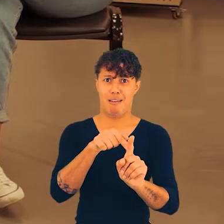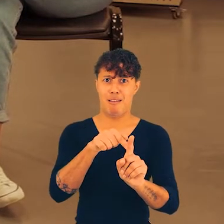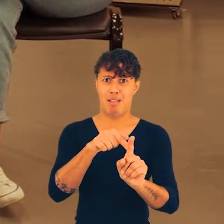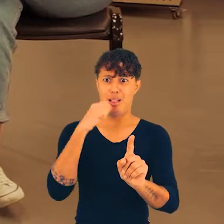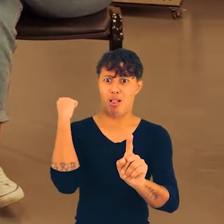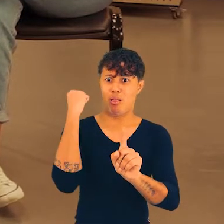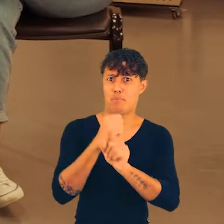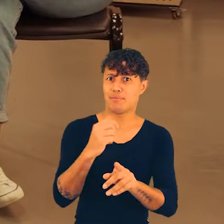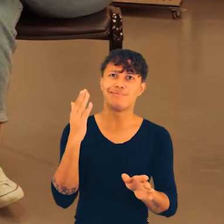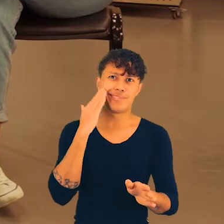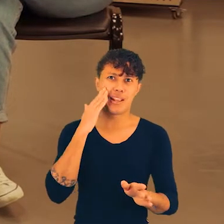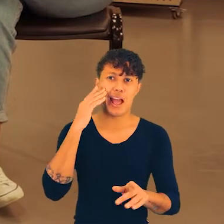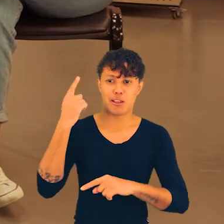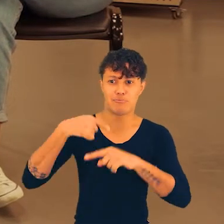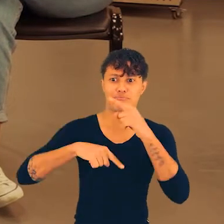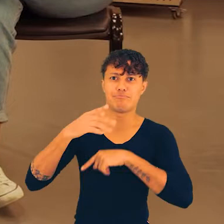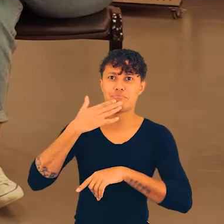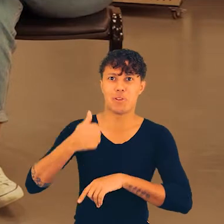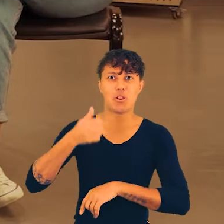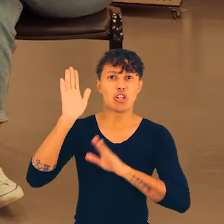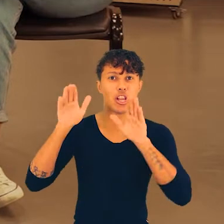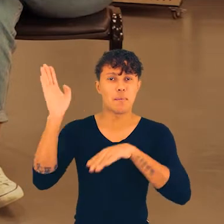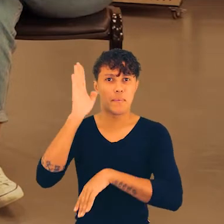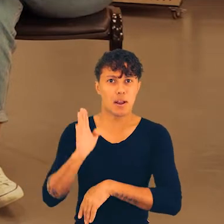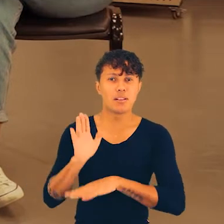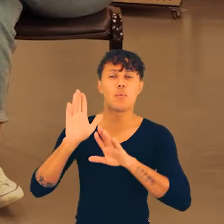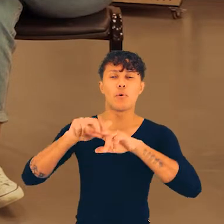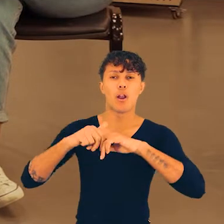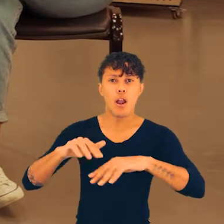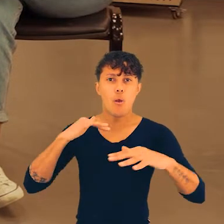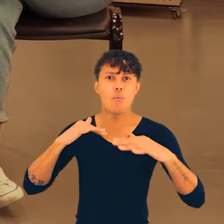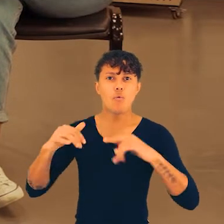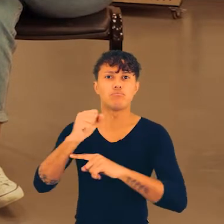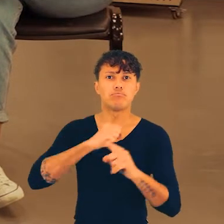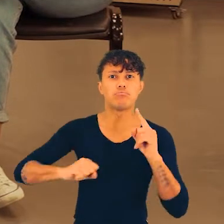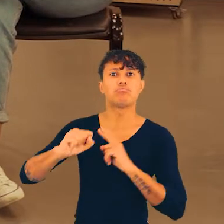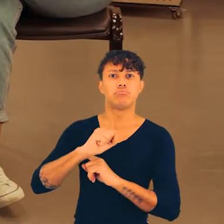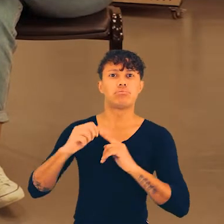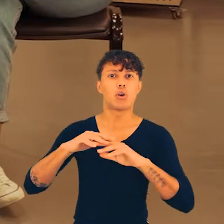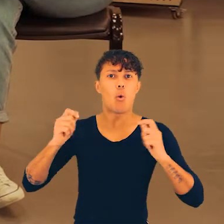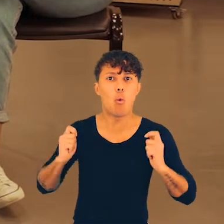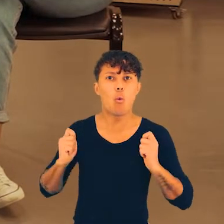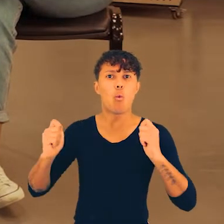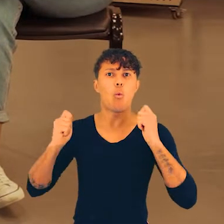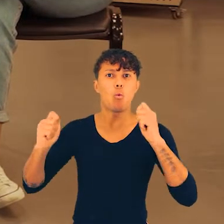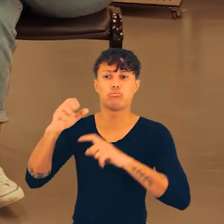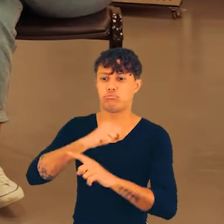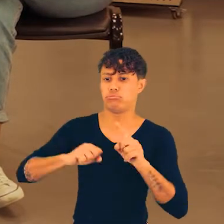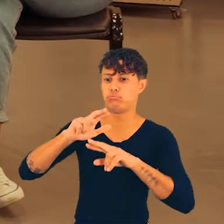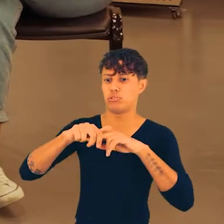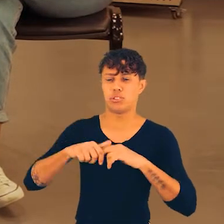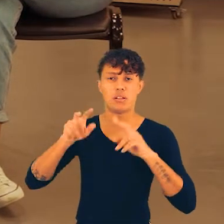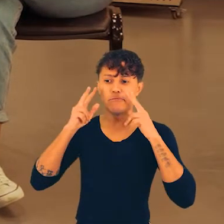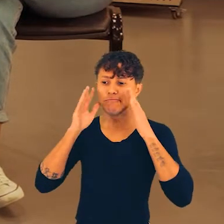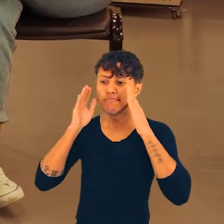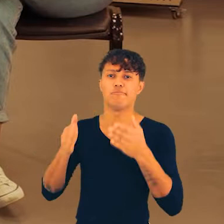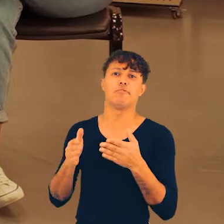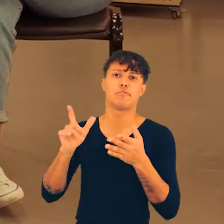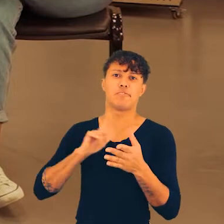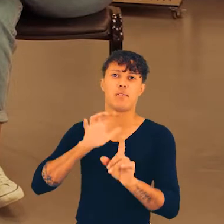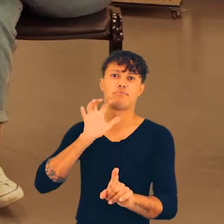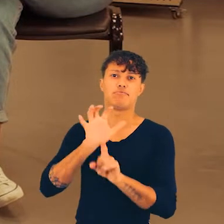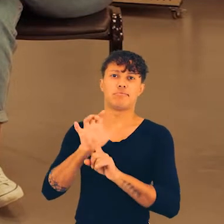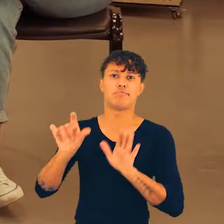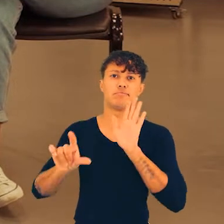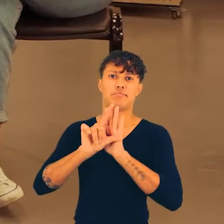sermos mulheres. E nós avançamos nisso no Brasil. De novo, uma movimentação social, um ativismo social em torno de uma